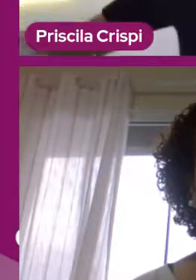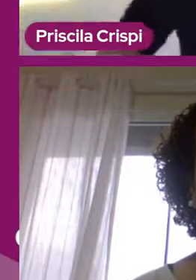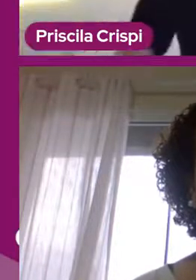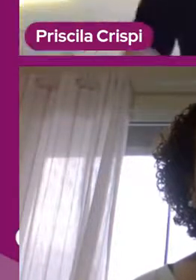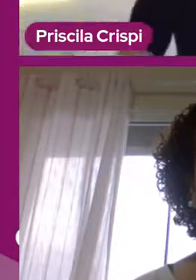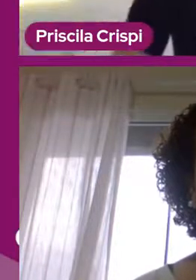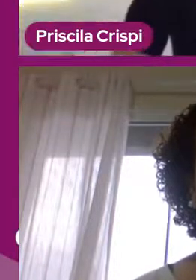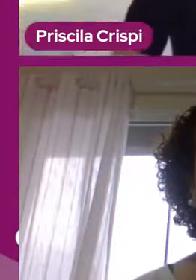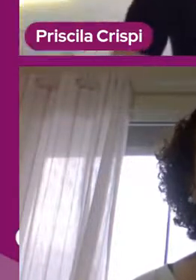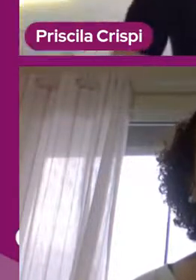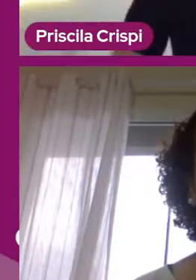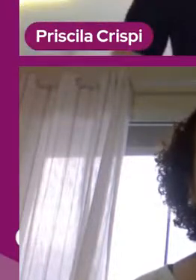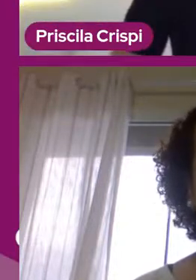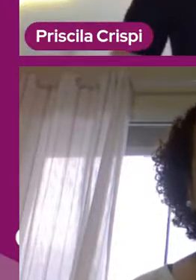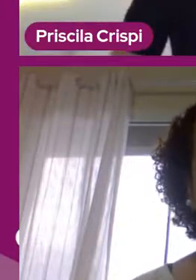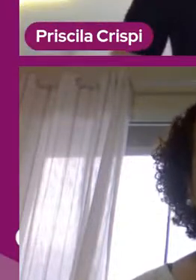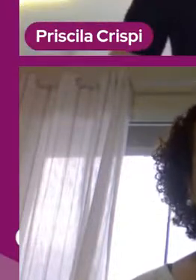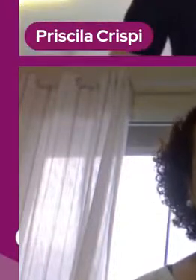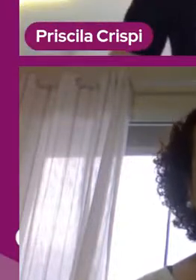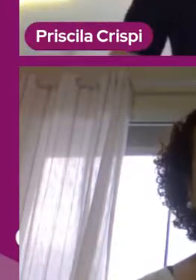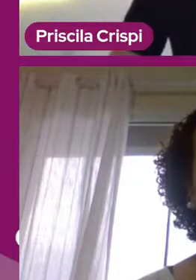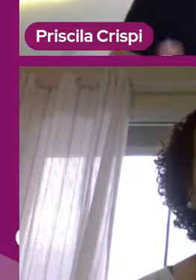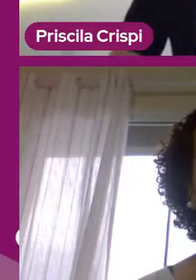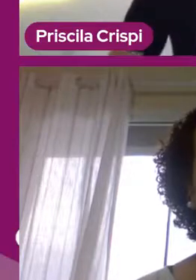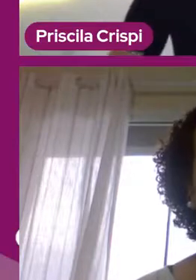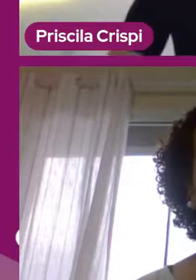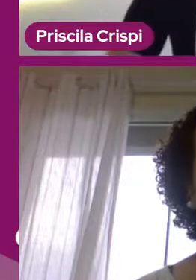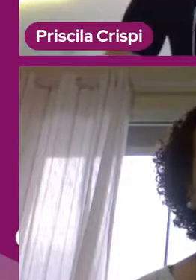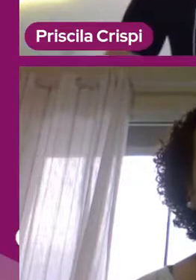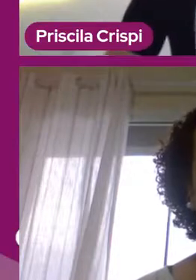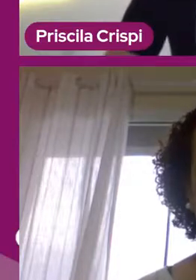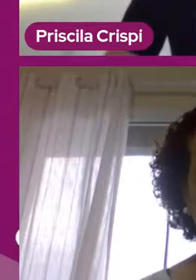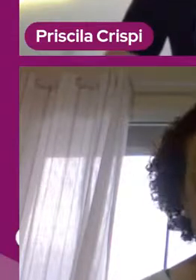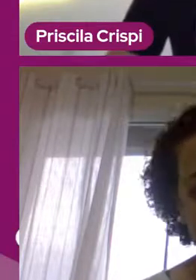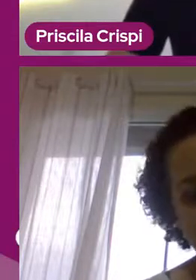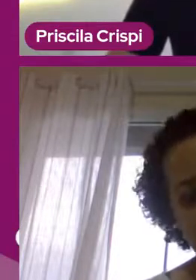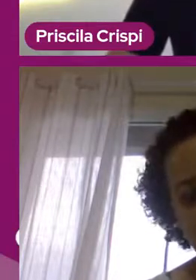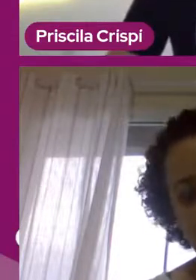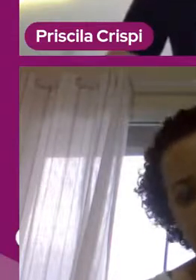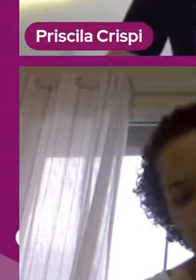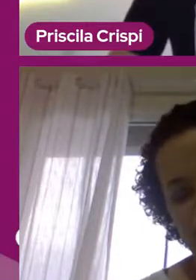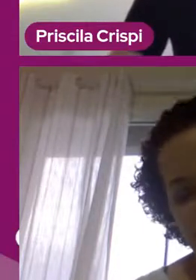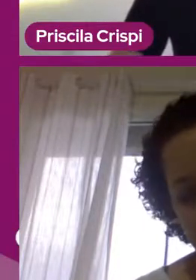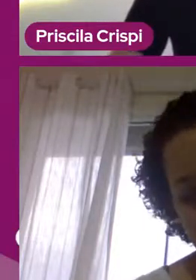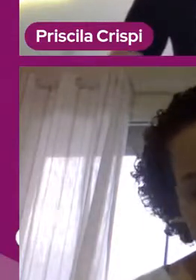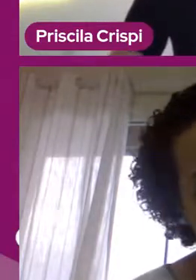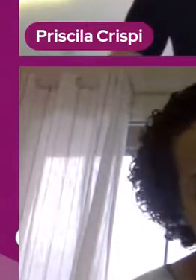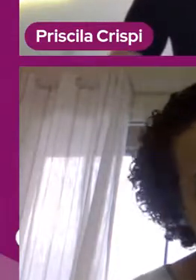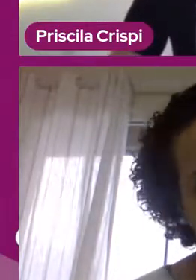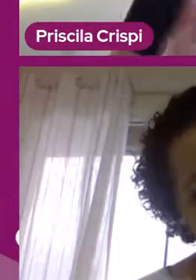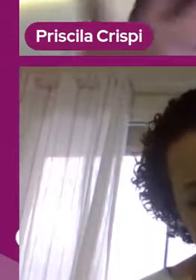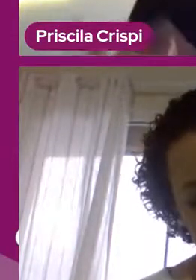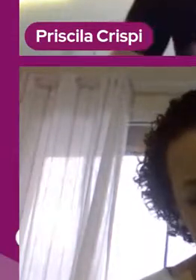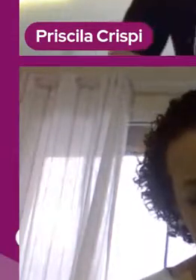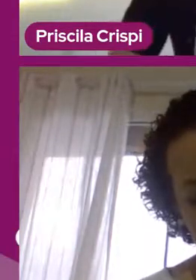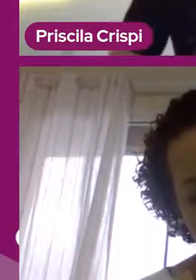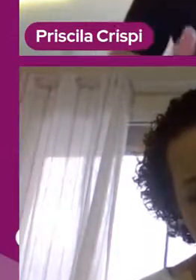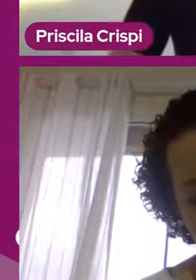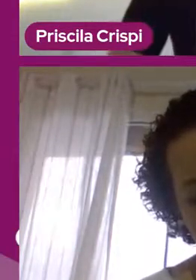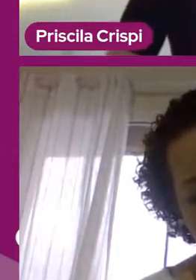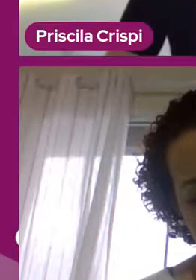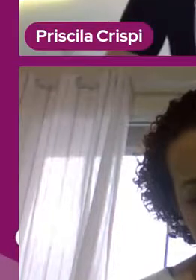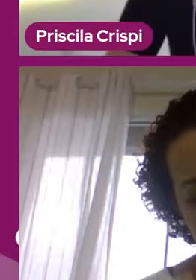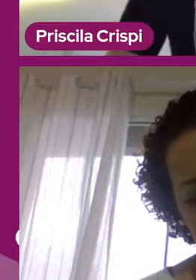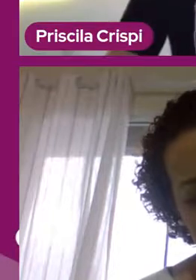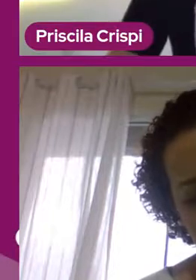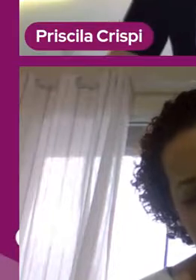ciência, mas que os professores de educação infantil já trabalham conteúdos de ciência e que a ciência está na vida